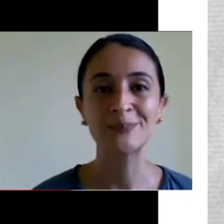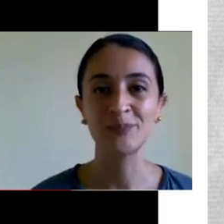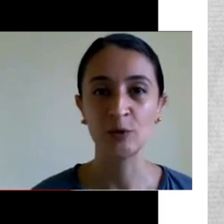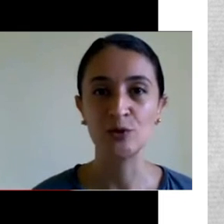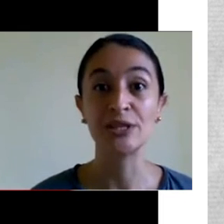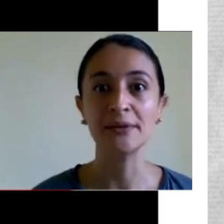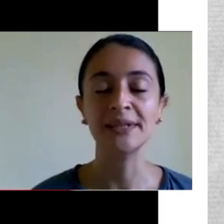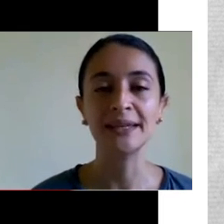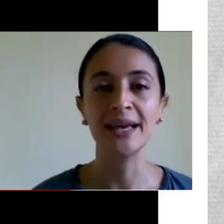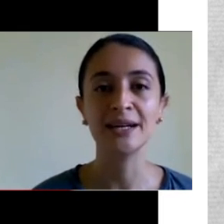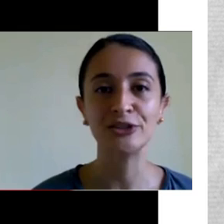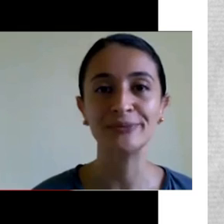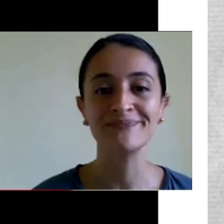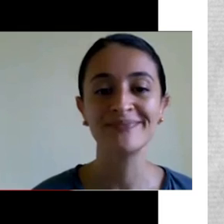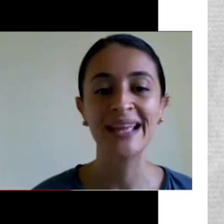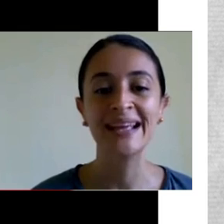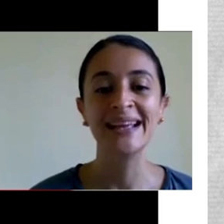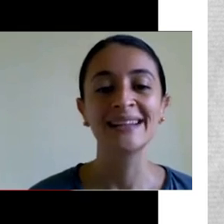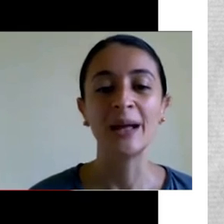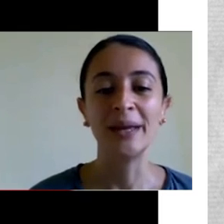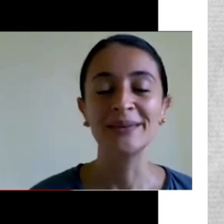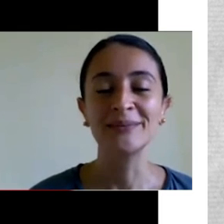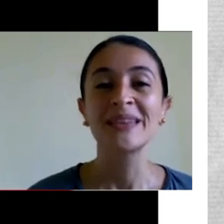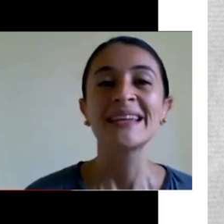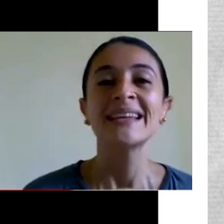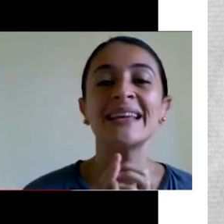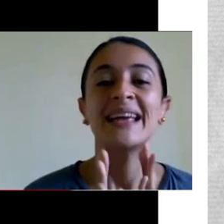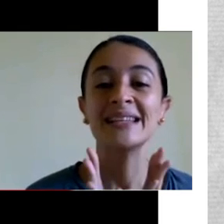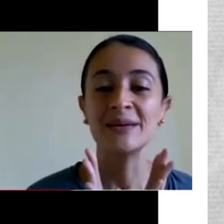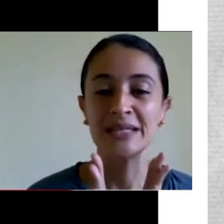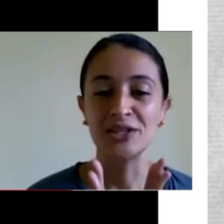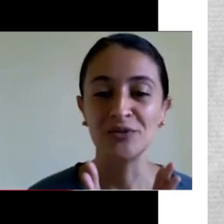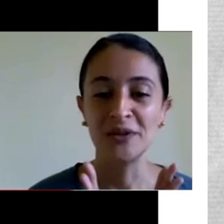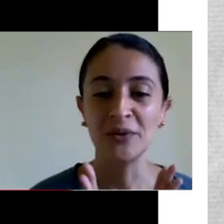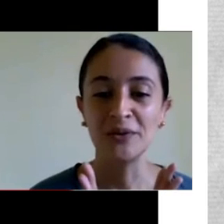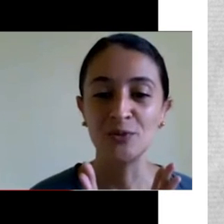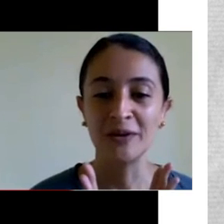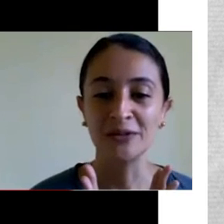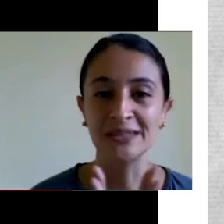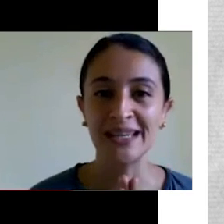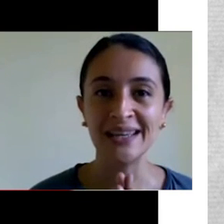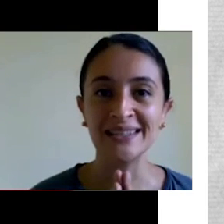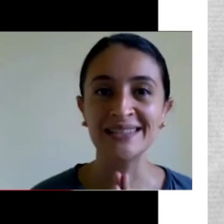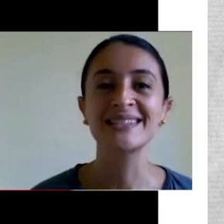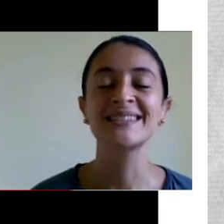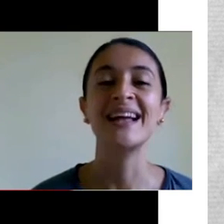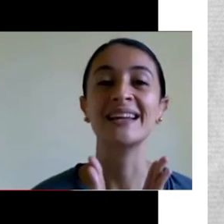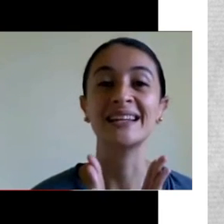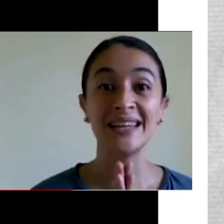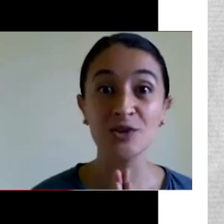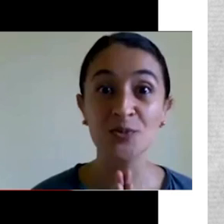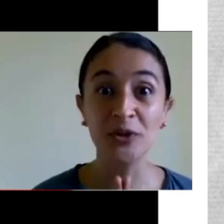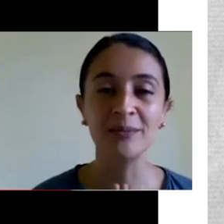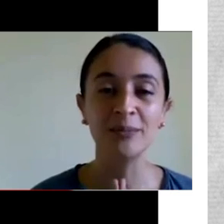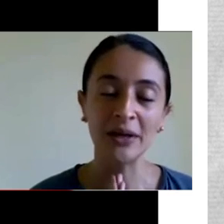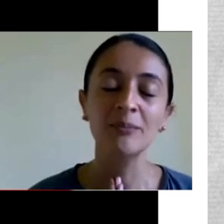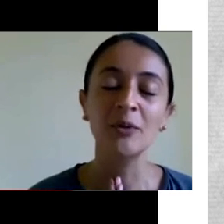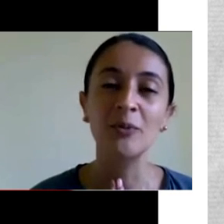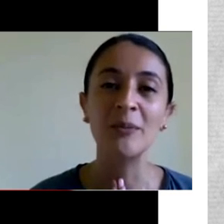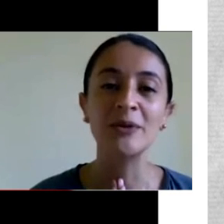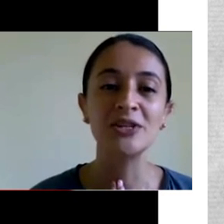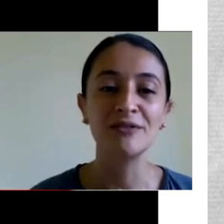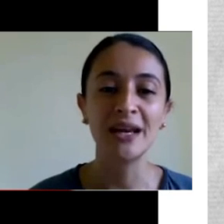por ele. O Estado tem que garantir. Tá bem? Essa é a mensagem final que eu deixo pra vocês. Agradeço por